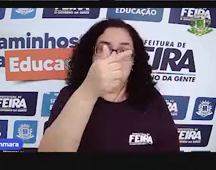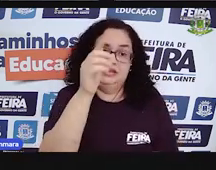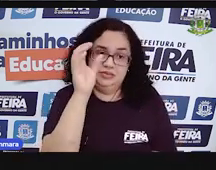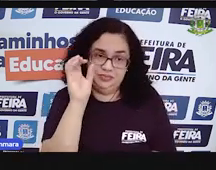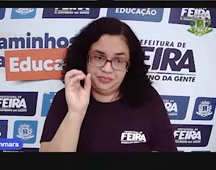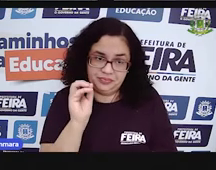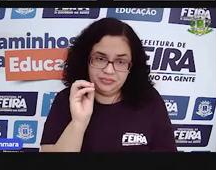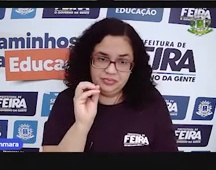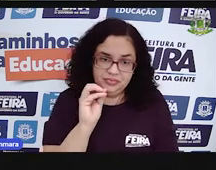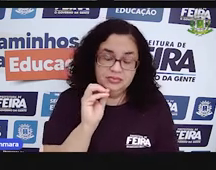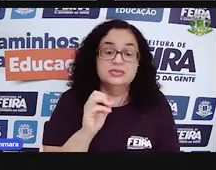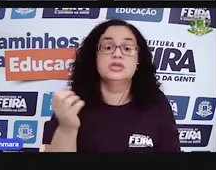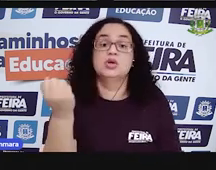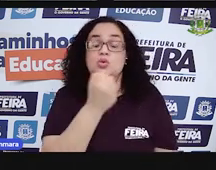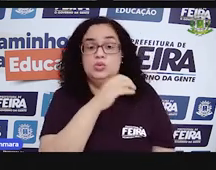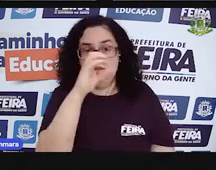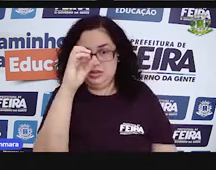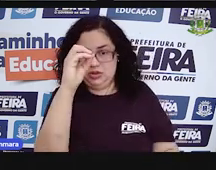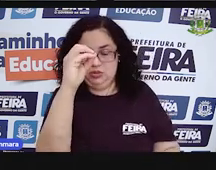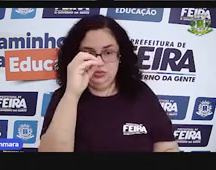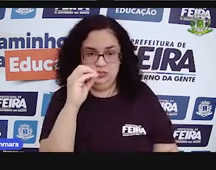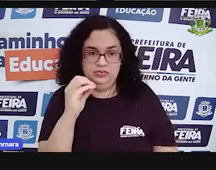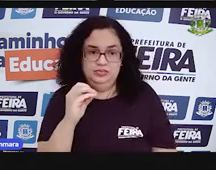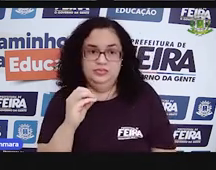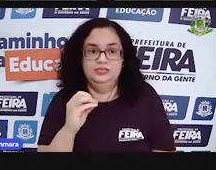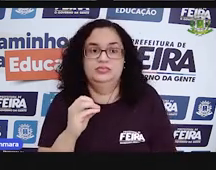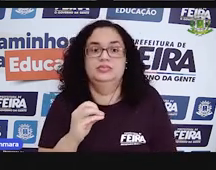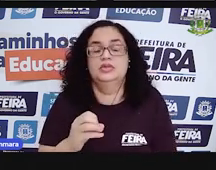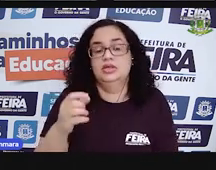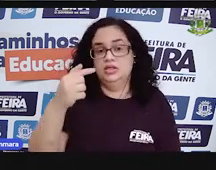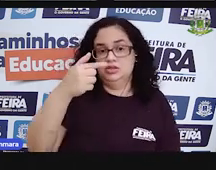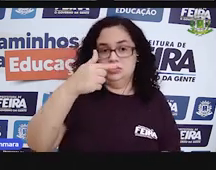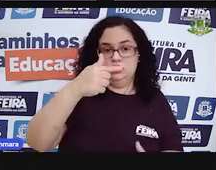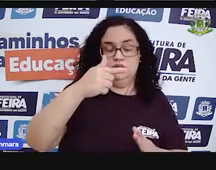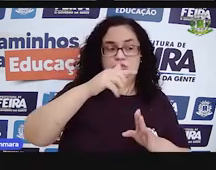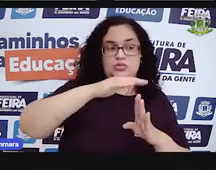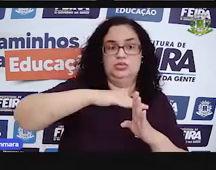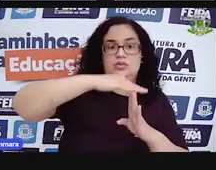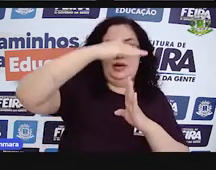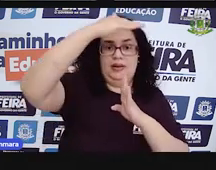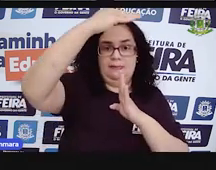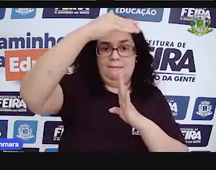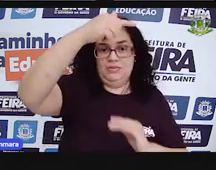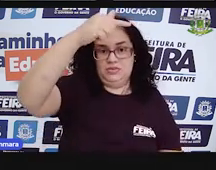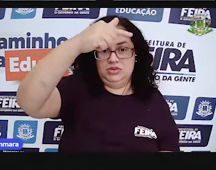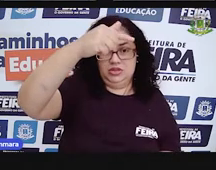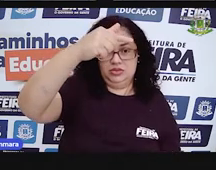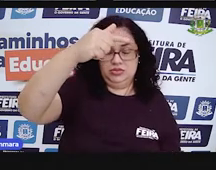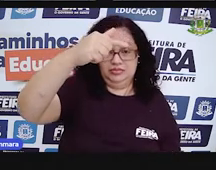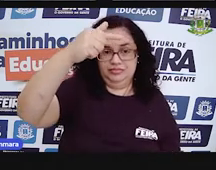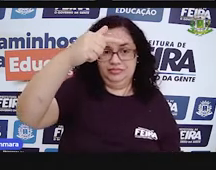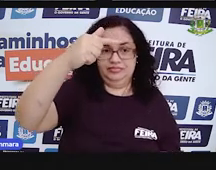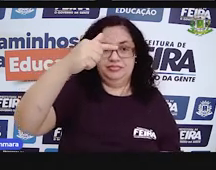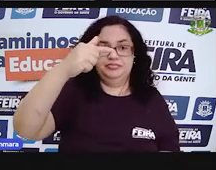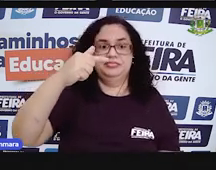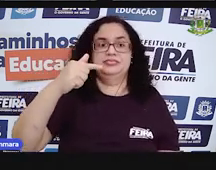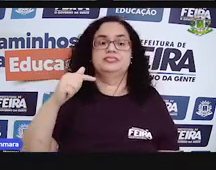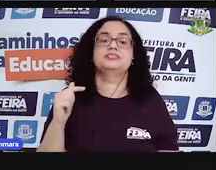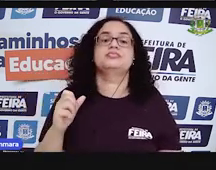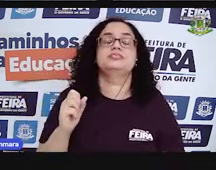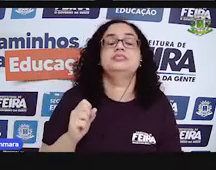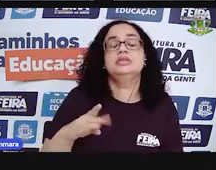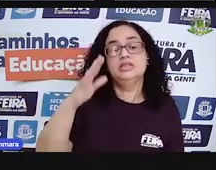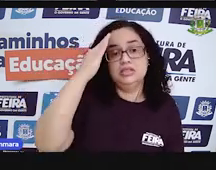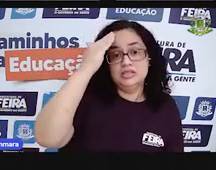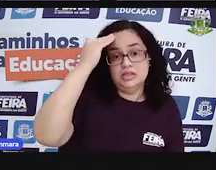Do 70, o 0 fica aqui embaixo, e o 7 pula lá pra cima, para essa fileira aqui, como a